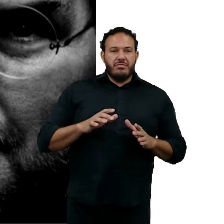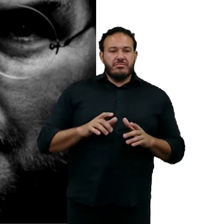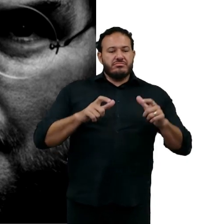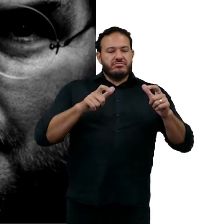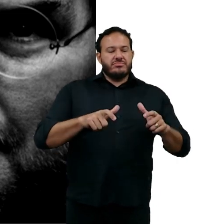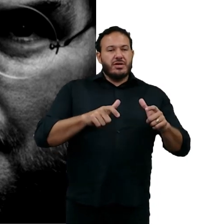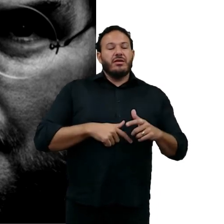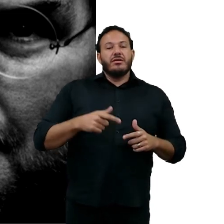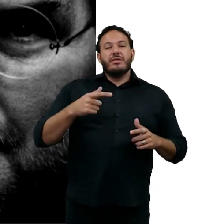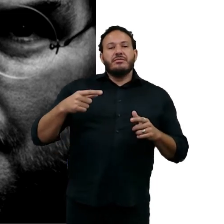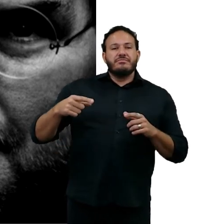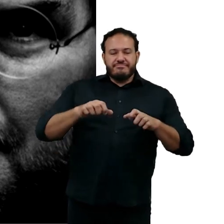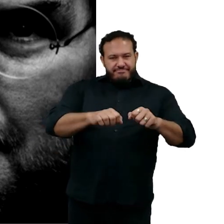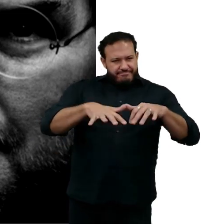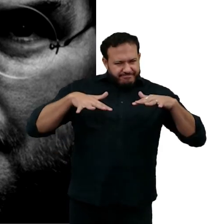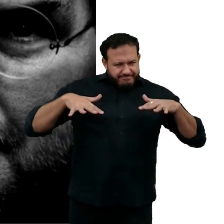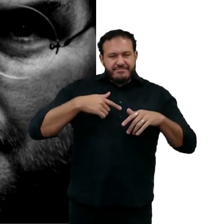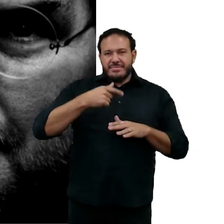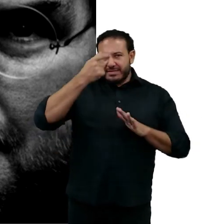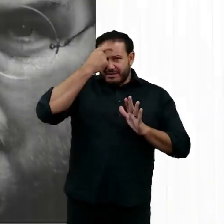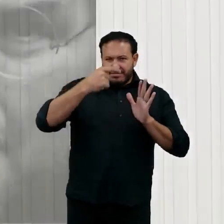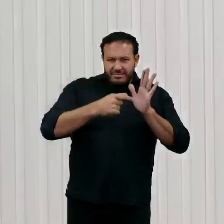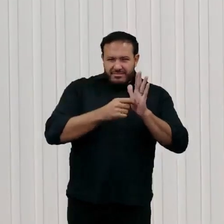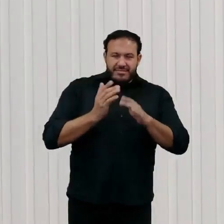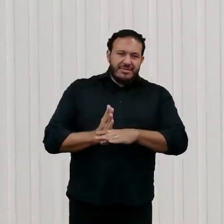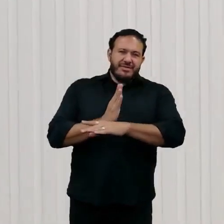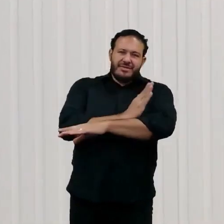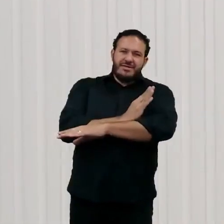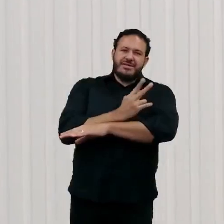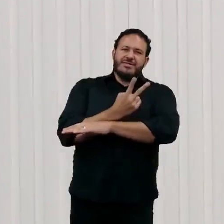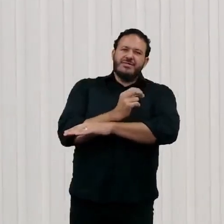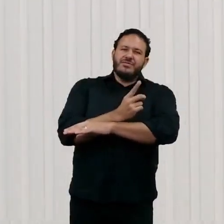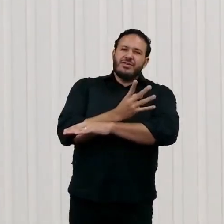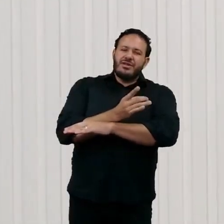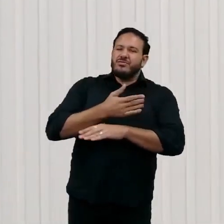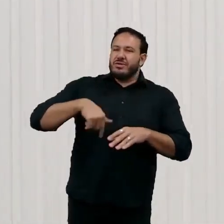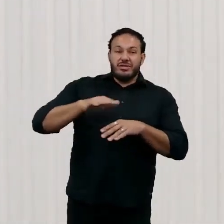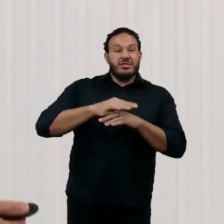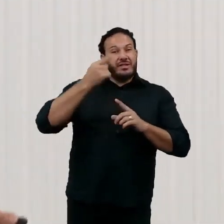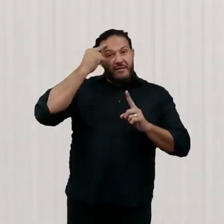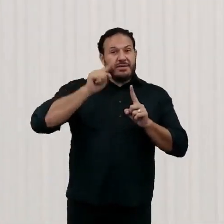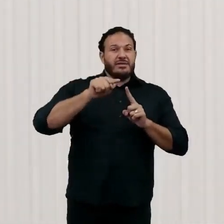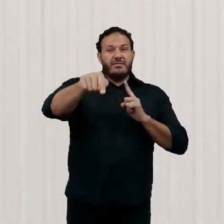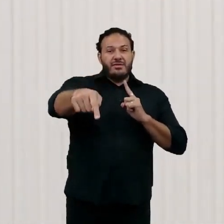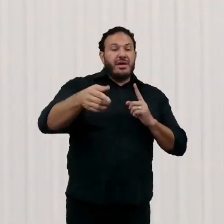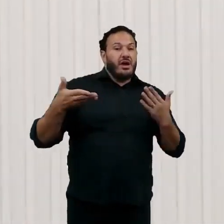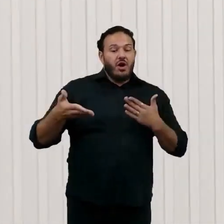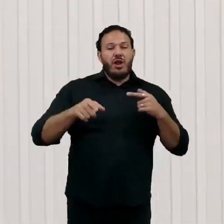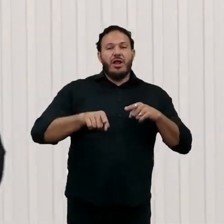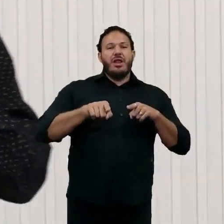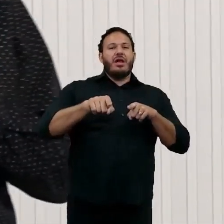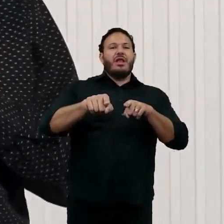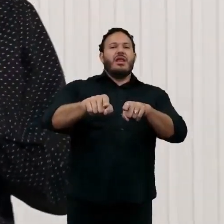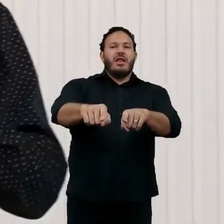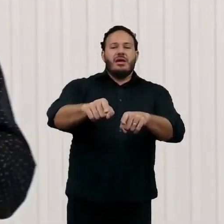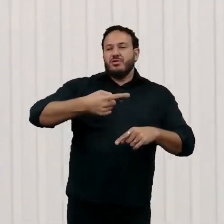artificial em 2014, e estávamos à frente dos tempos, e agora todo mundo alcançou e está todo mundo pensando